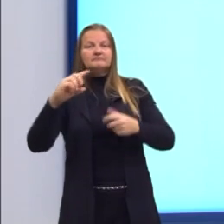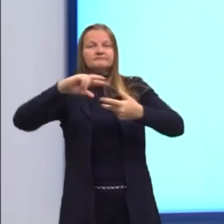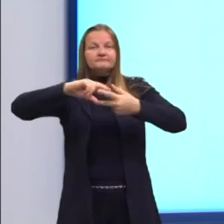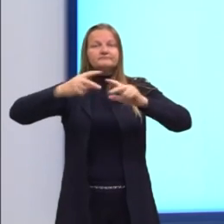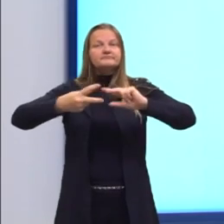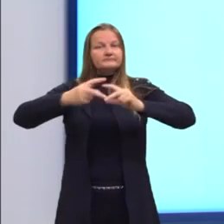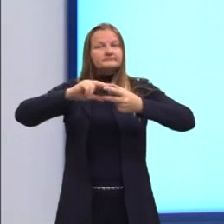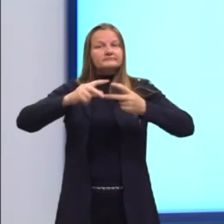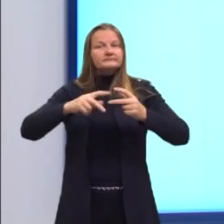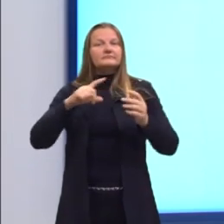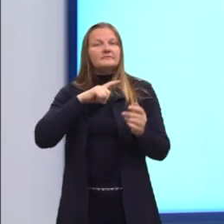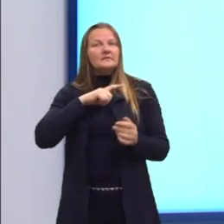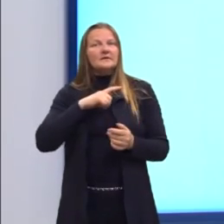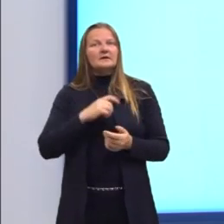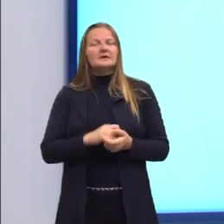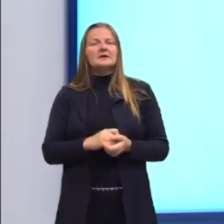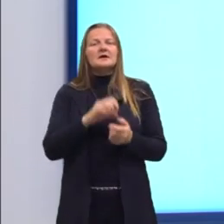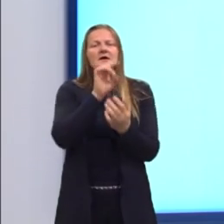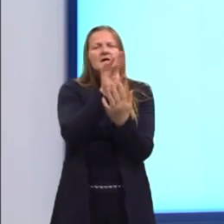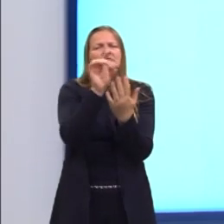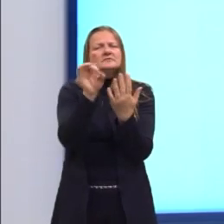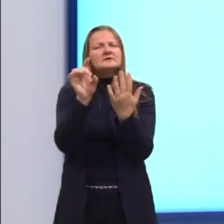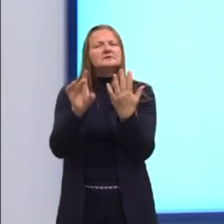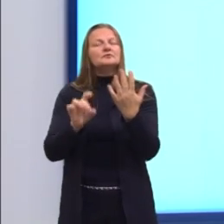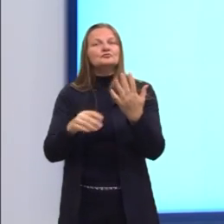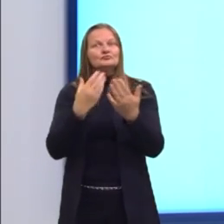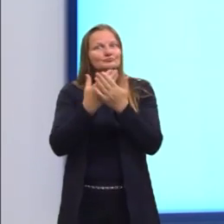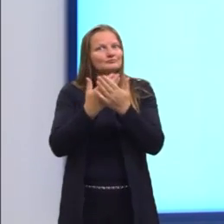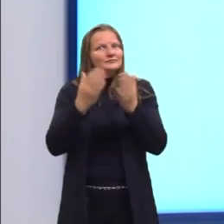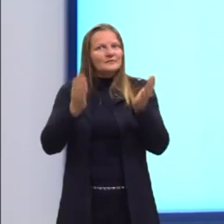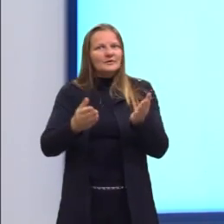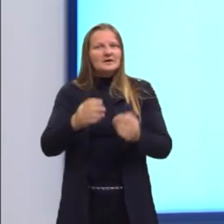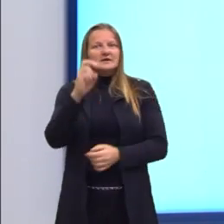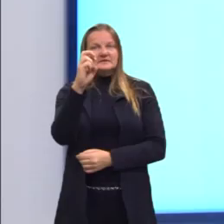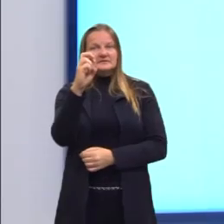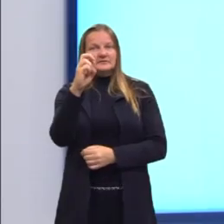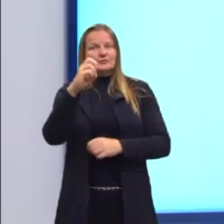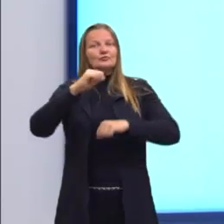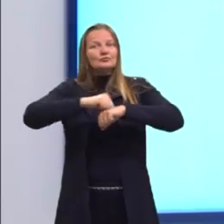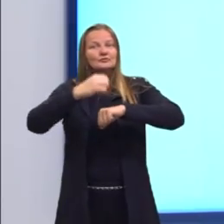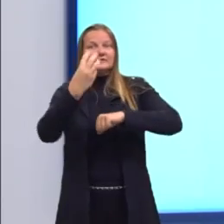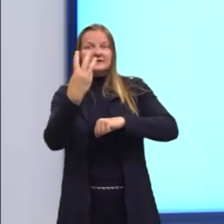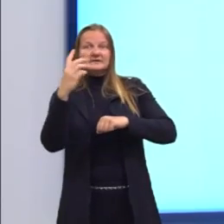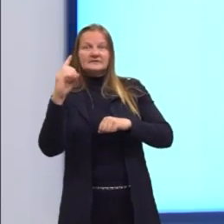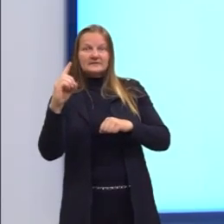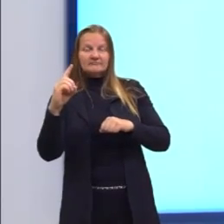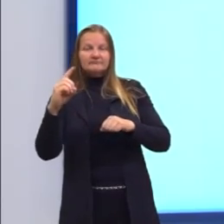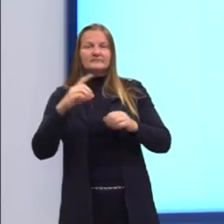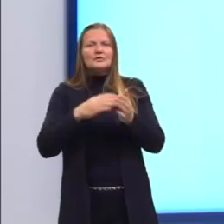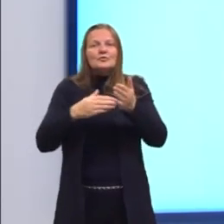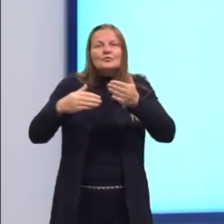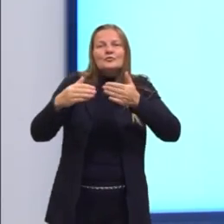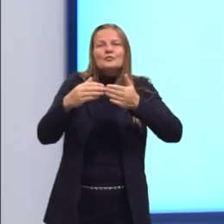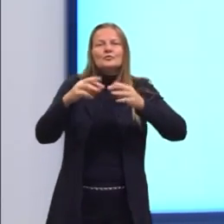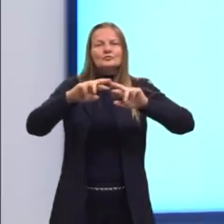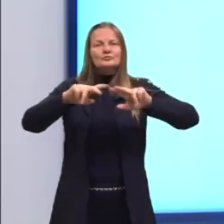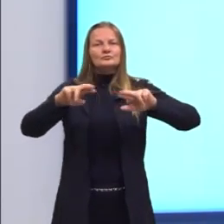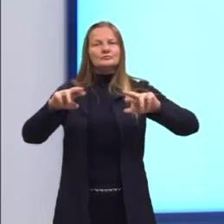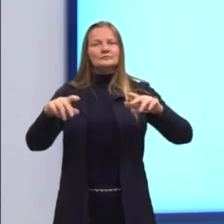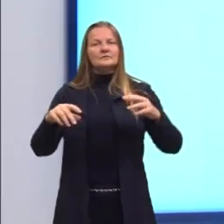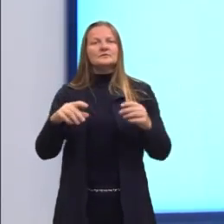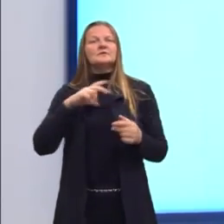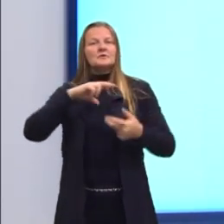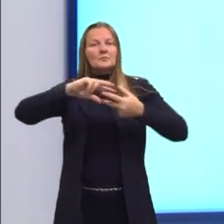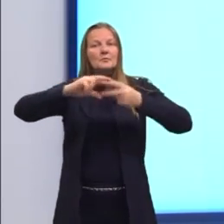Platão. Nós vamos estudar cada um deles. São, então, cinco sólidos, todos eles formados, então, por